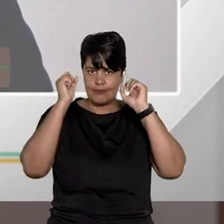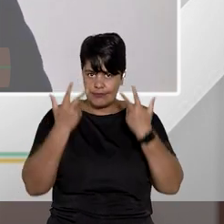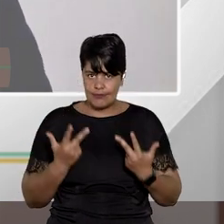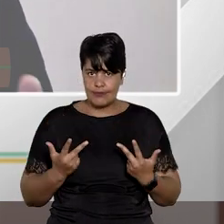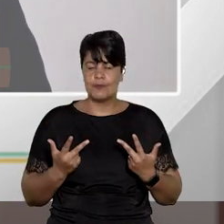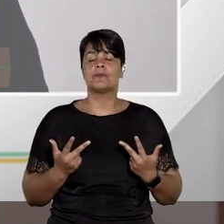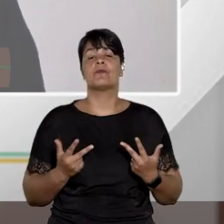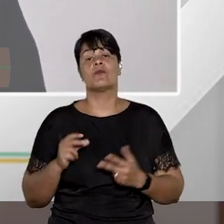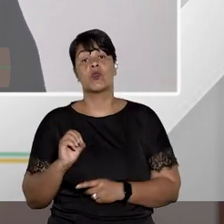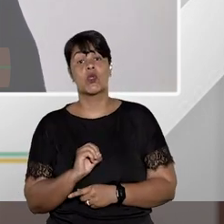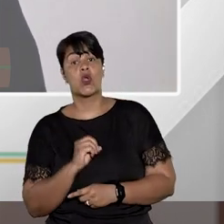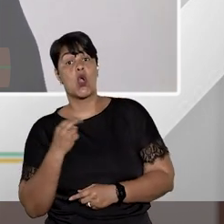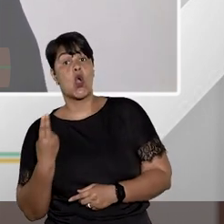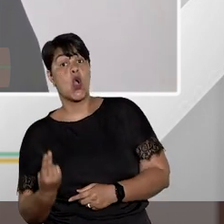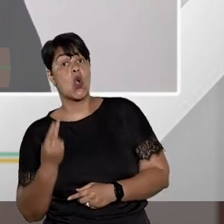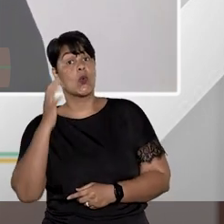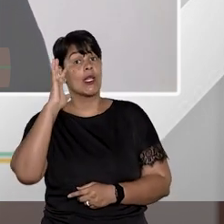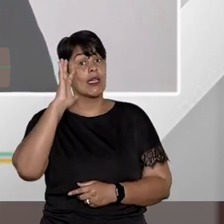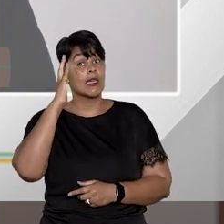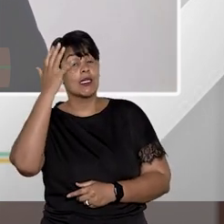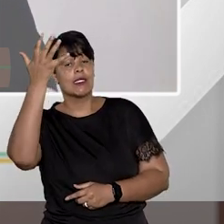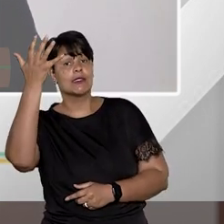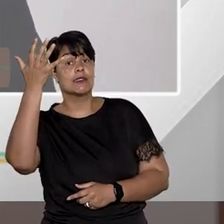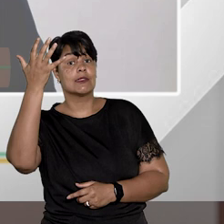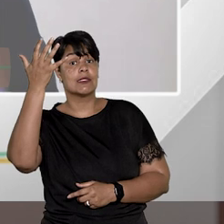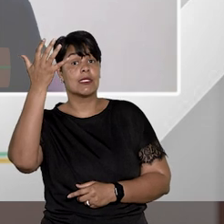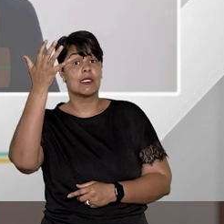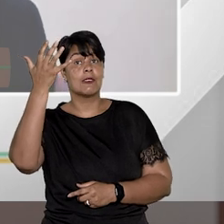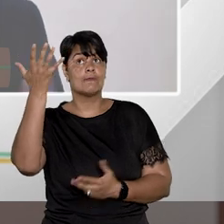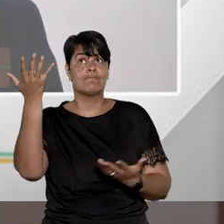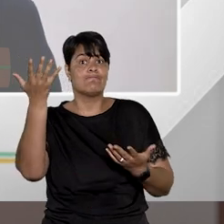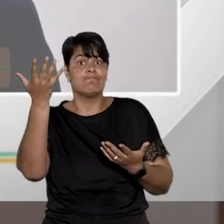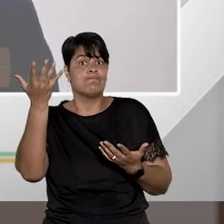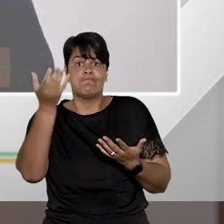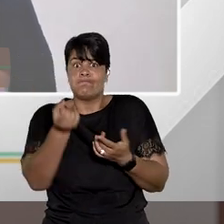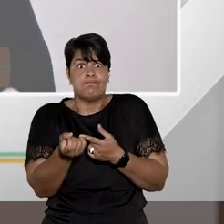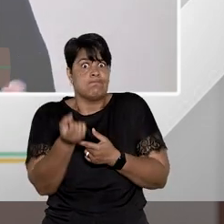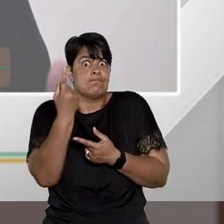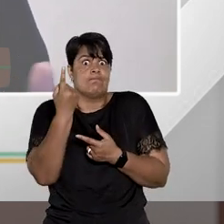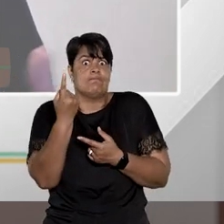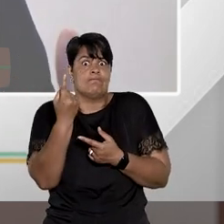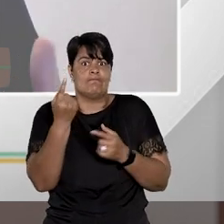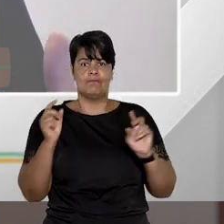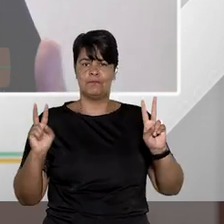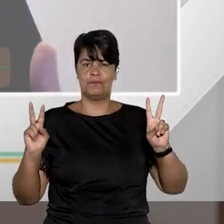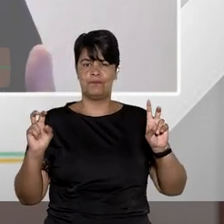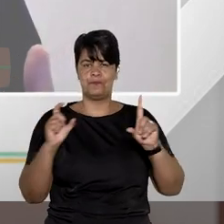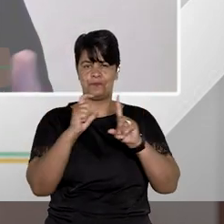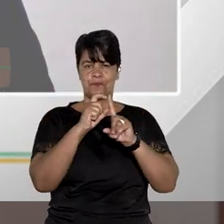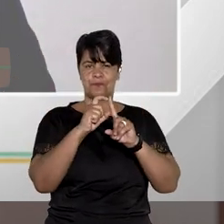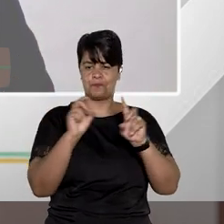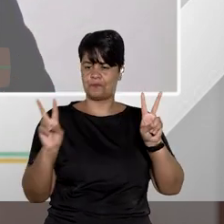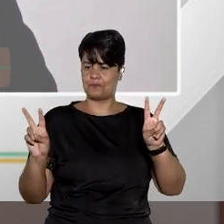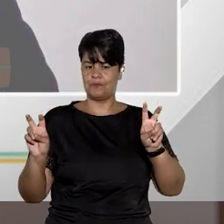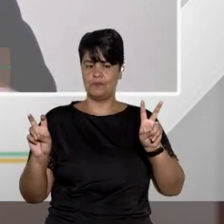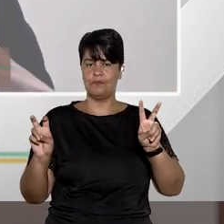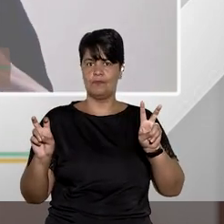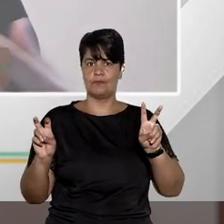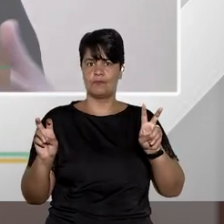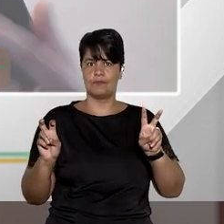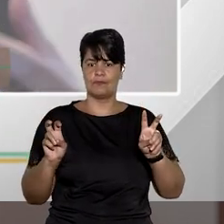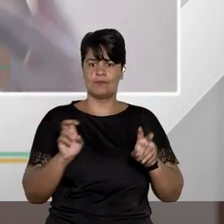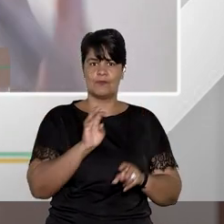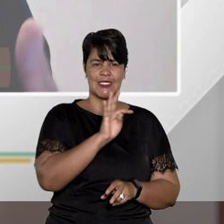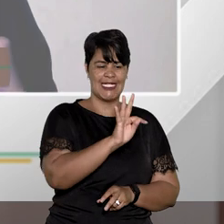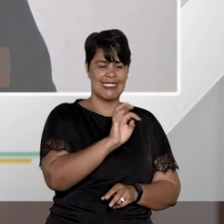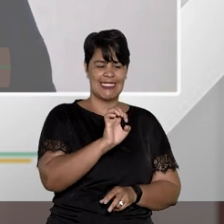diante de decisão absurda, decisão, eu acho interessante a expressão que eles usam, que eles falam de